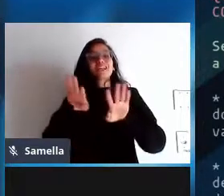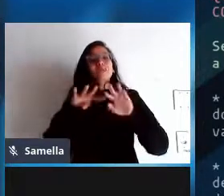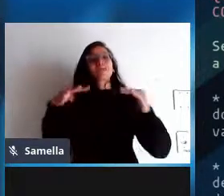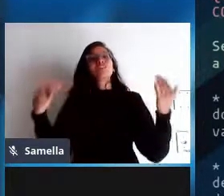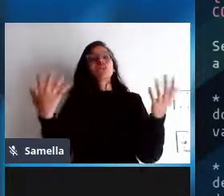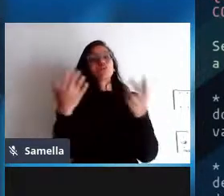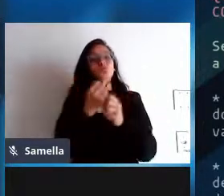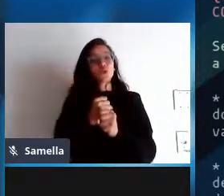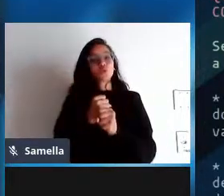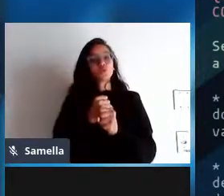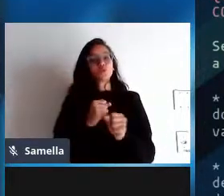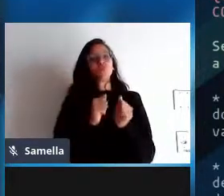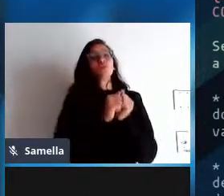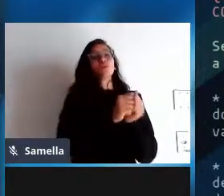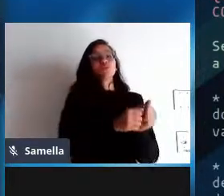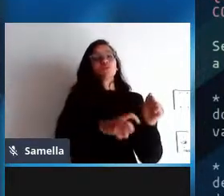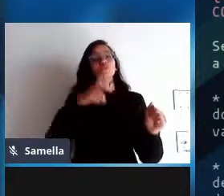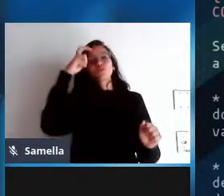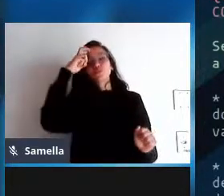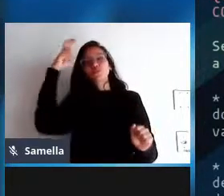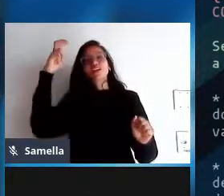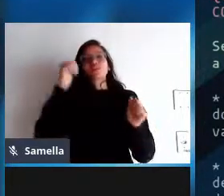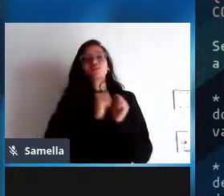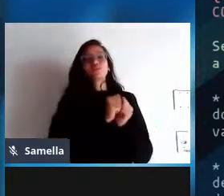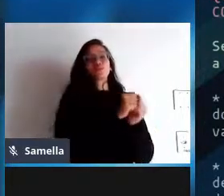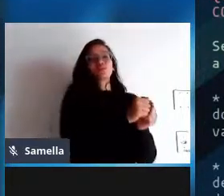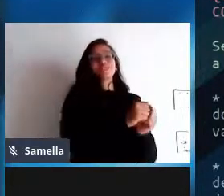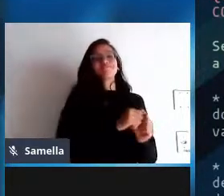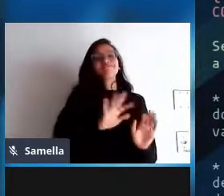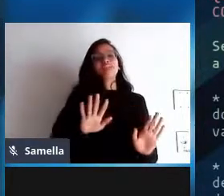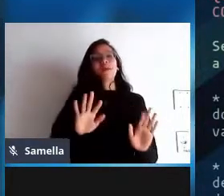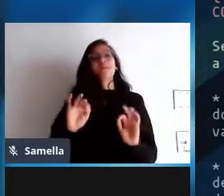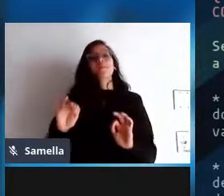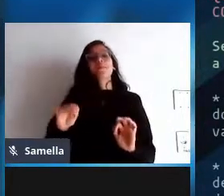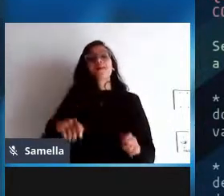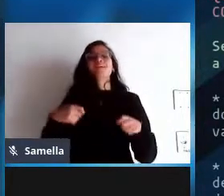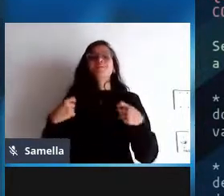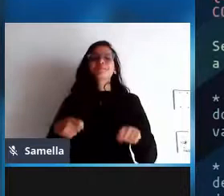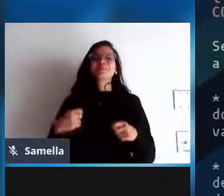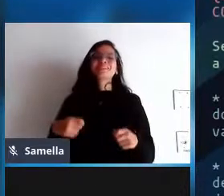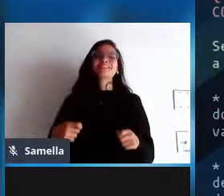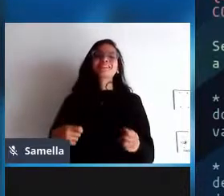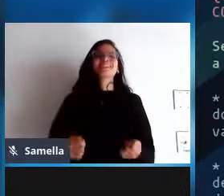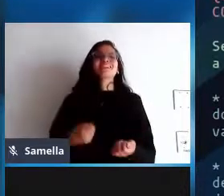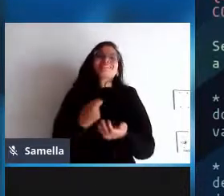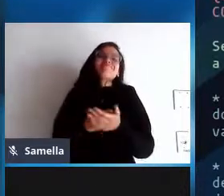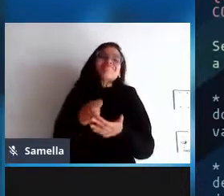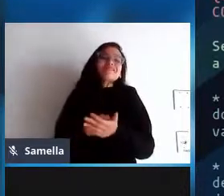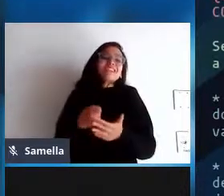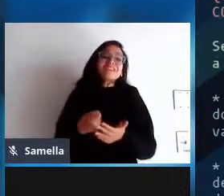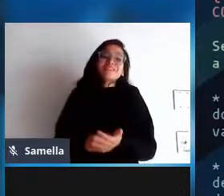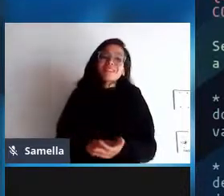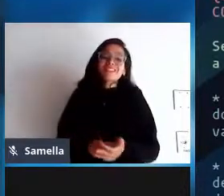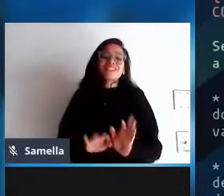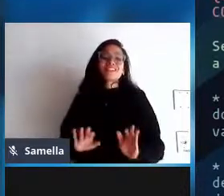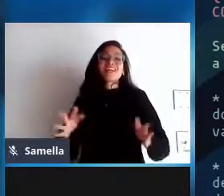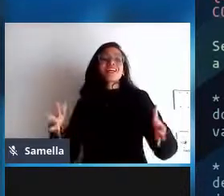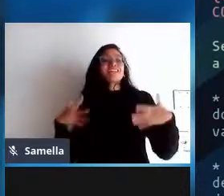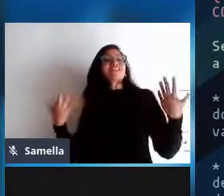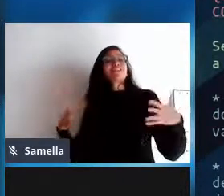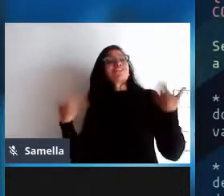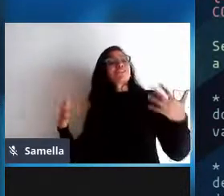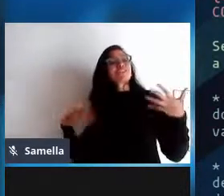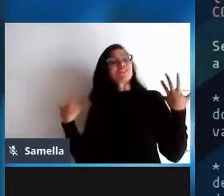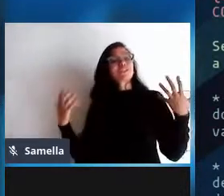o modelo de negócios é muito frágil ele é dependente de doações financiamento coletivo reconhecimento valorização